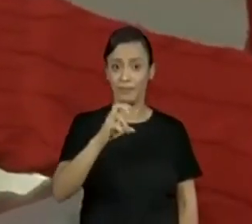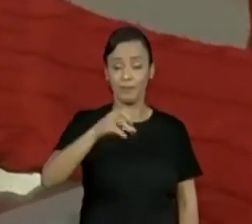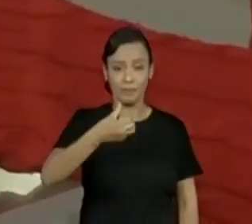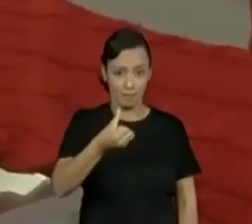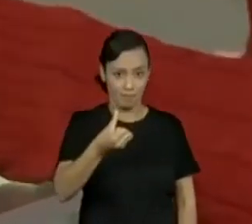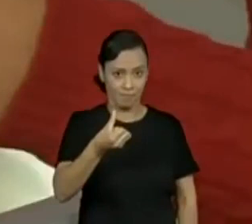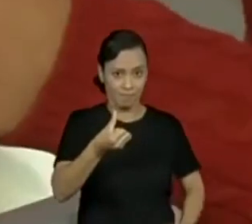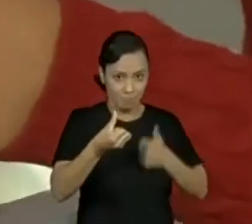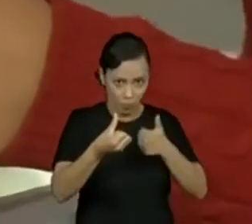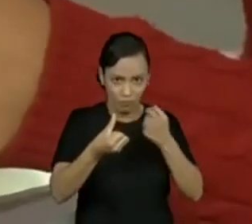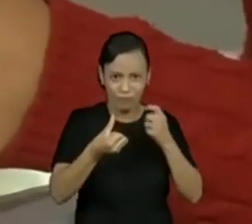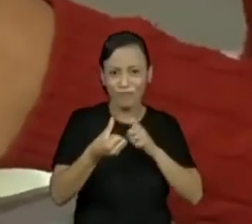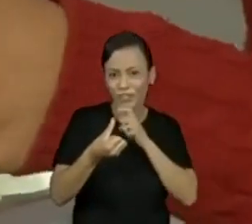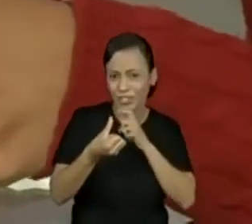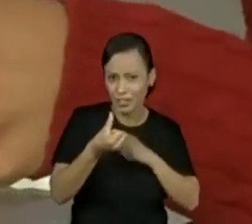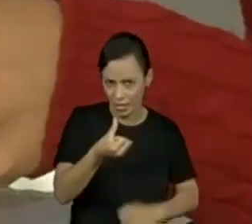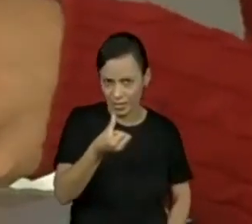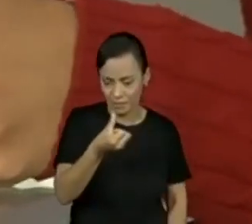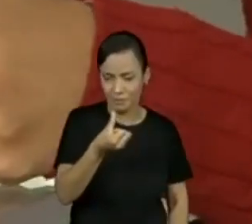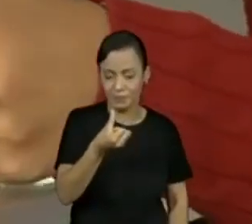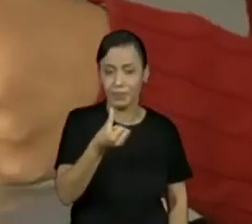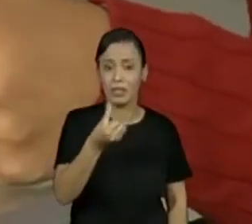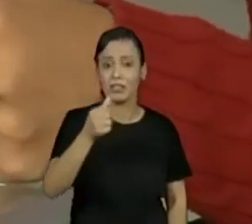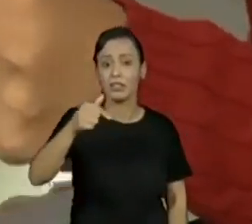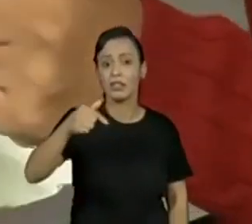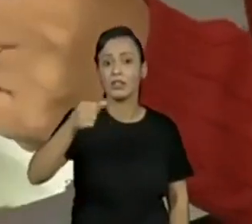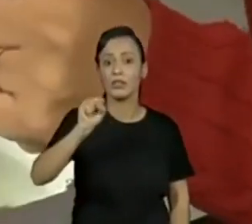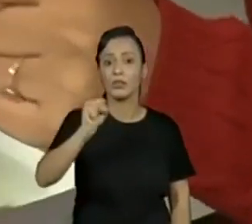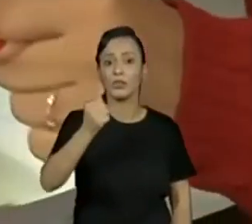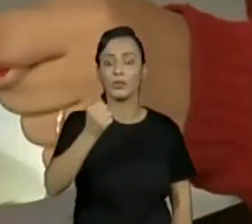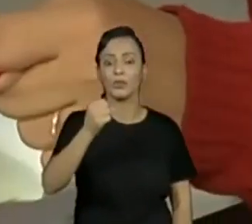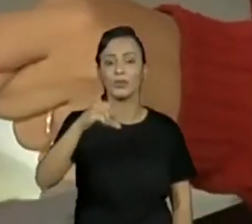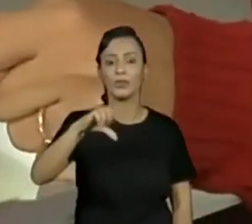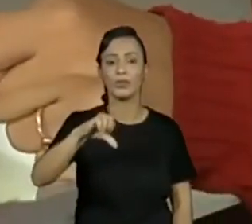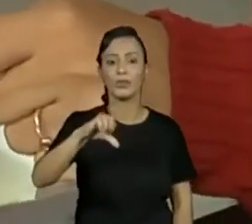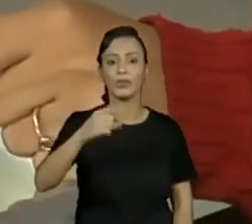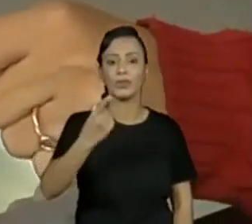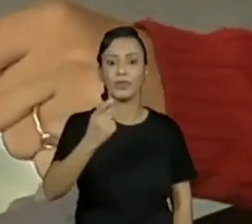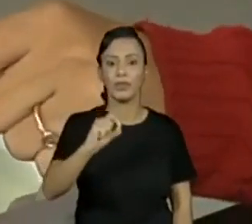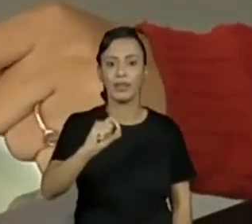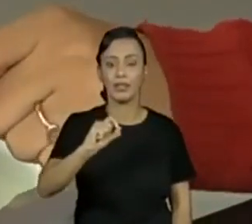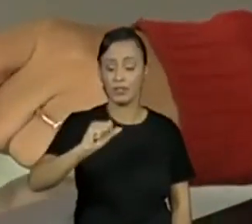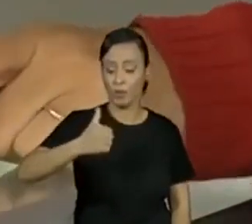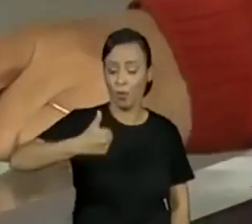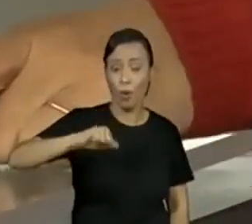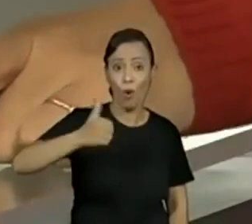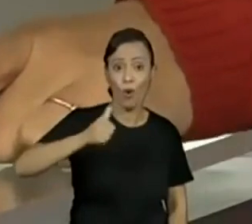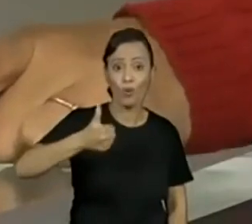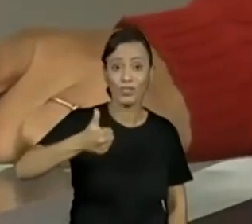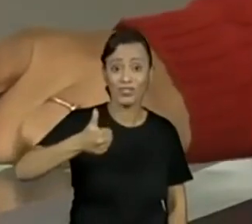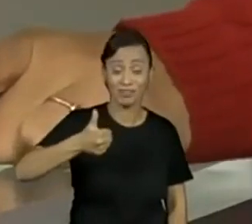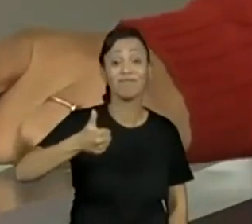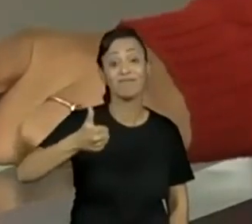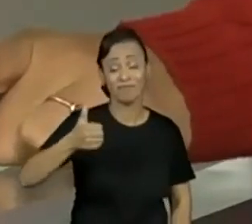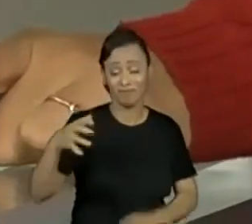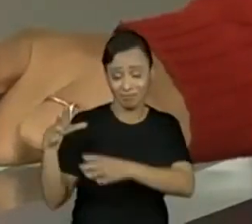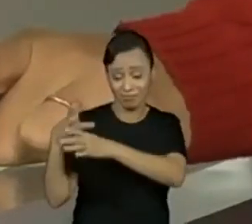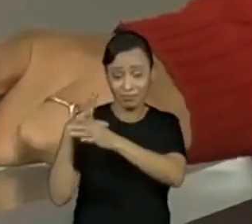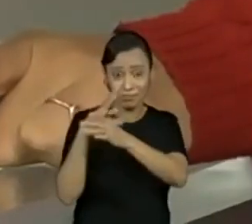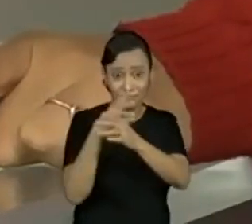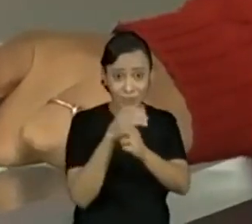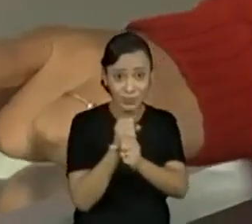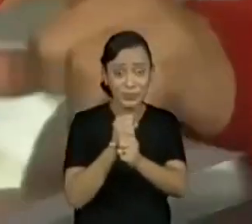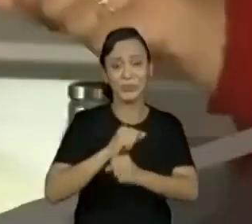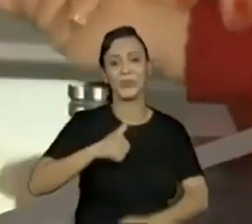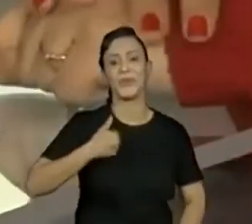cinco, seis, sete, oito, nove, dez, onze. Olha só. Onze.